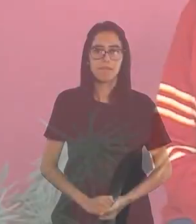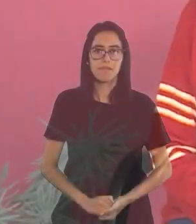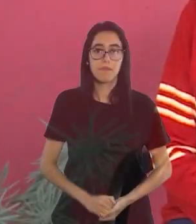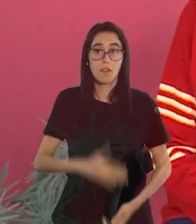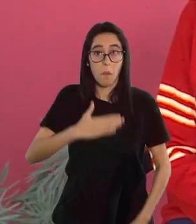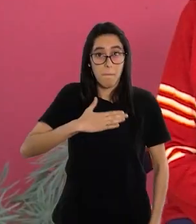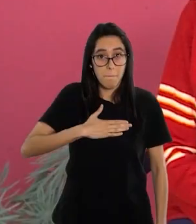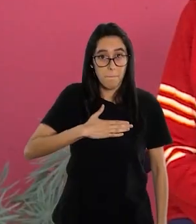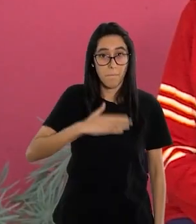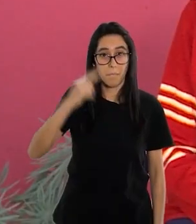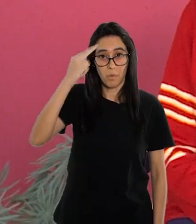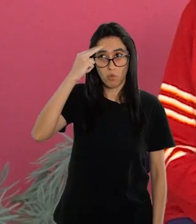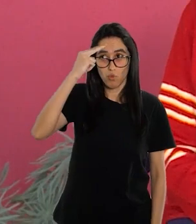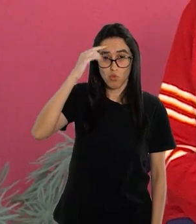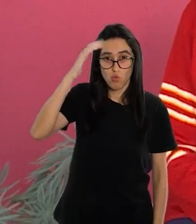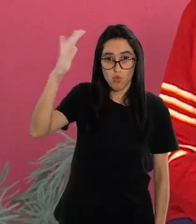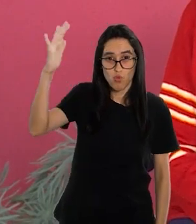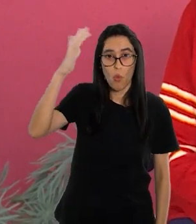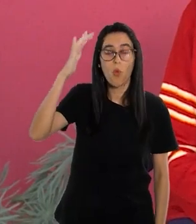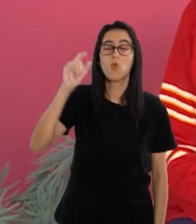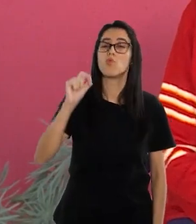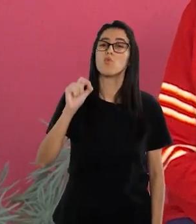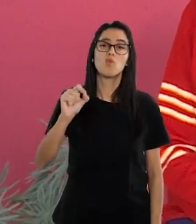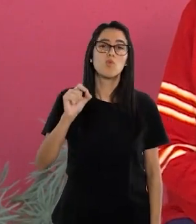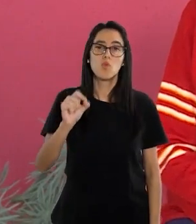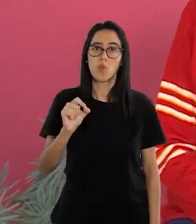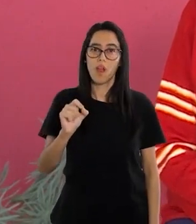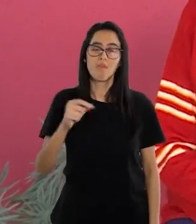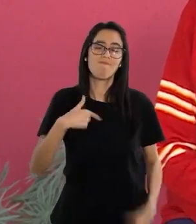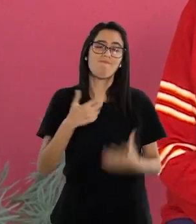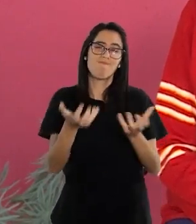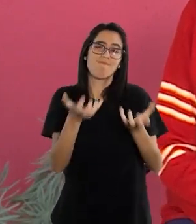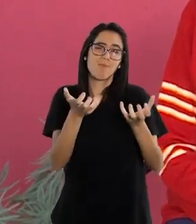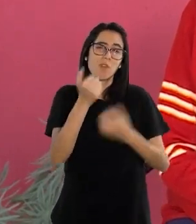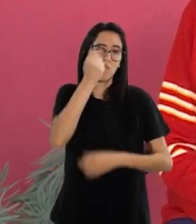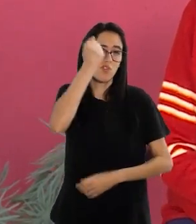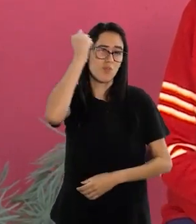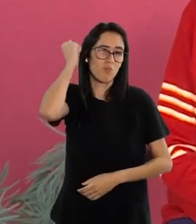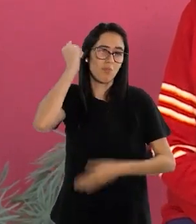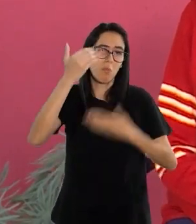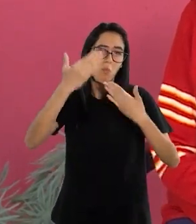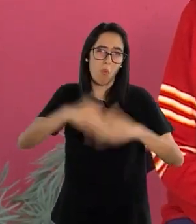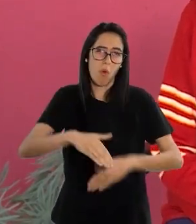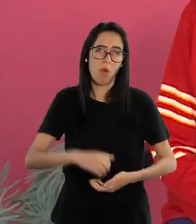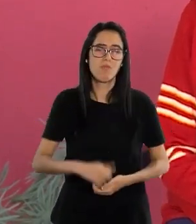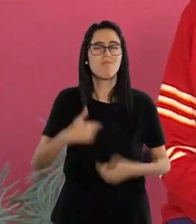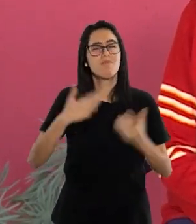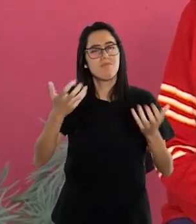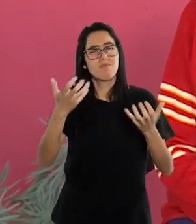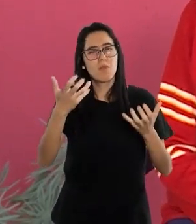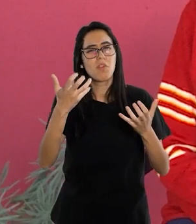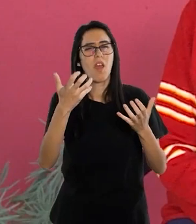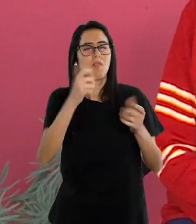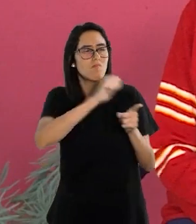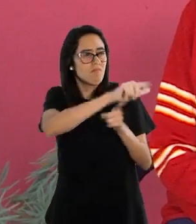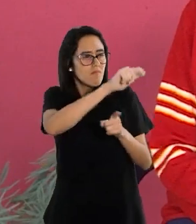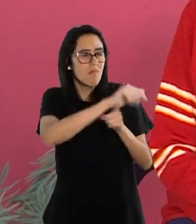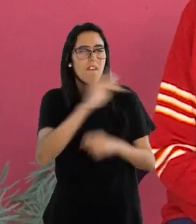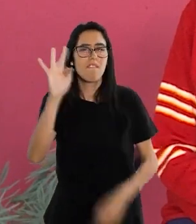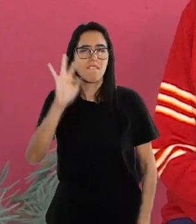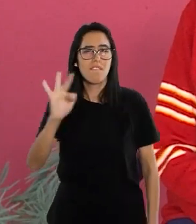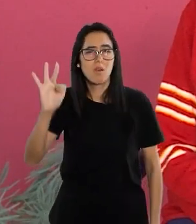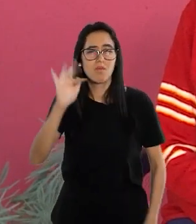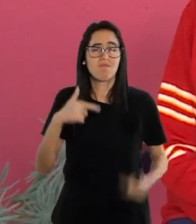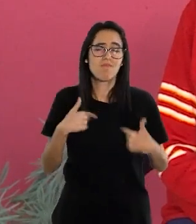O meu sonho, como eu já disse, é vestibular, pagar a minha faculdade,